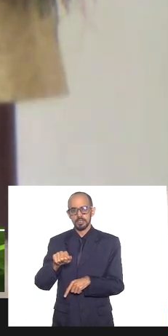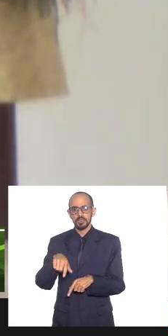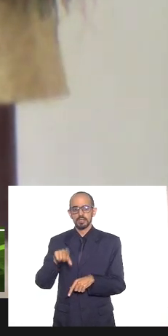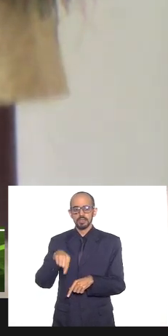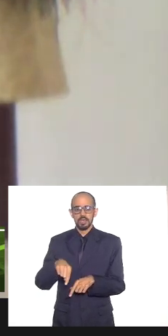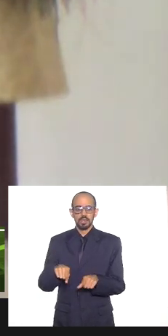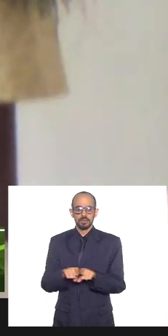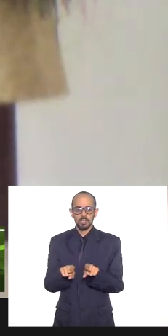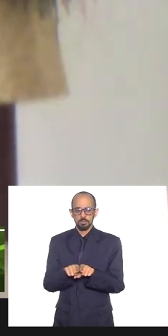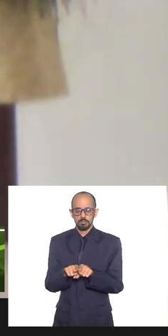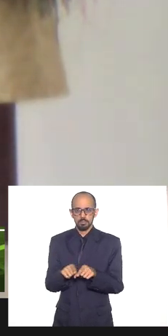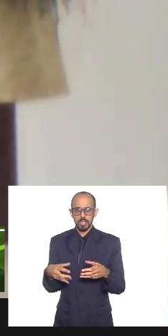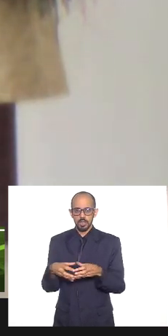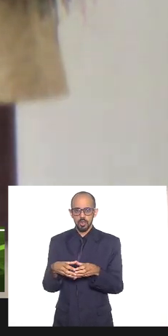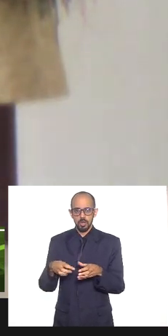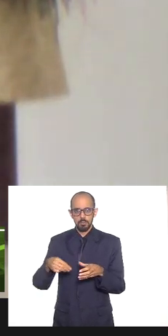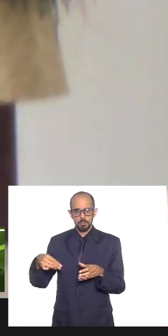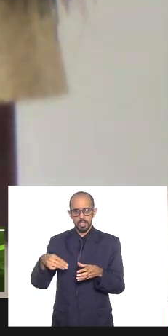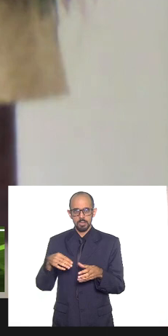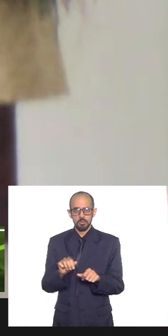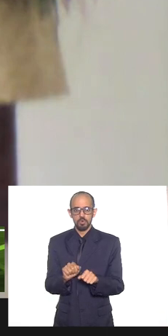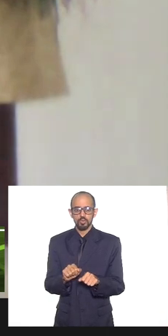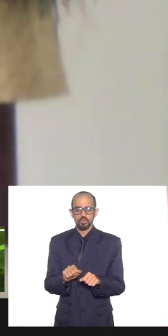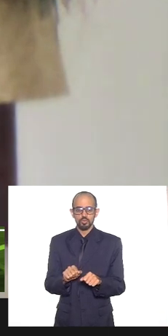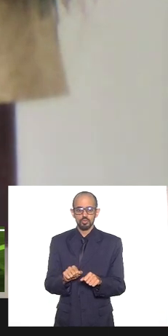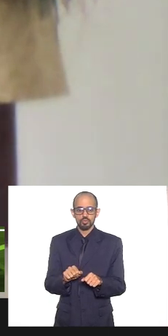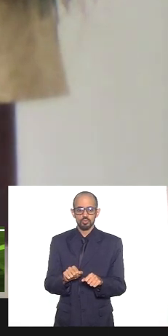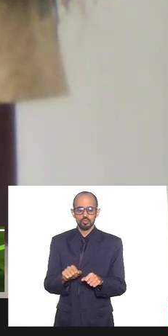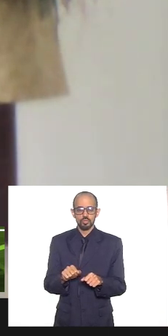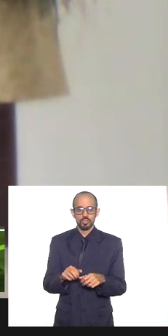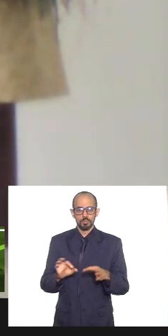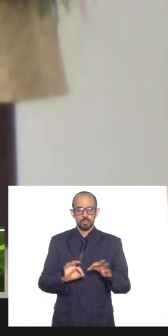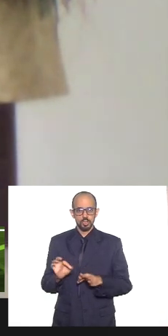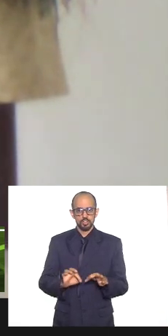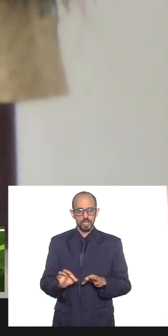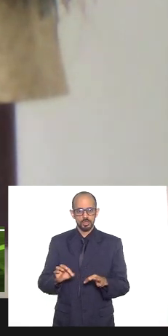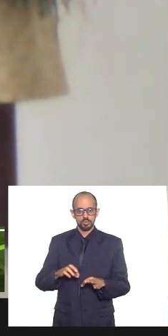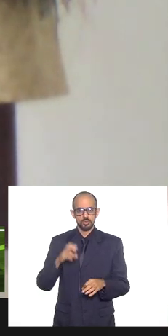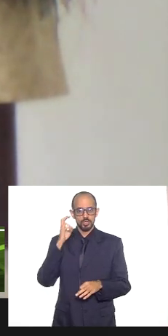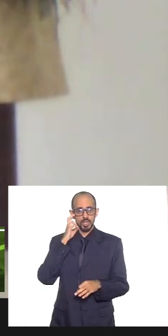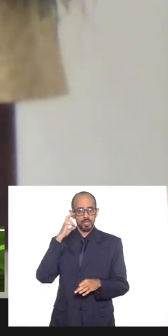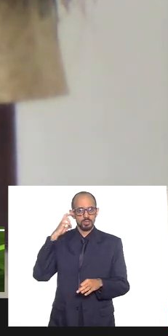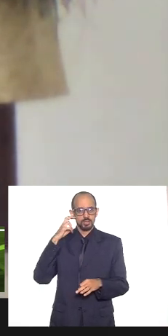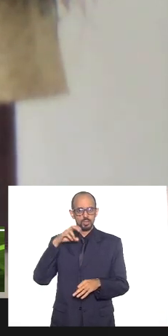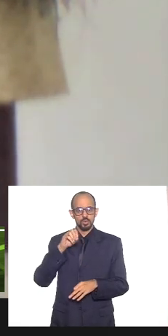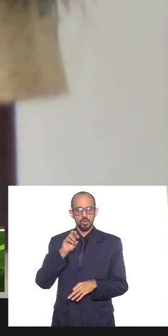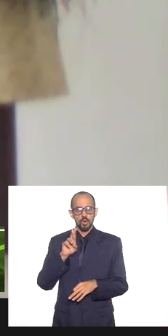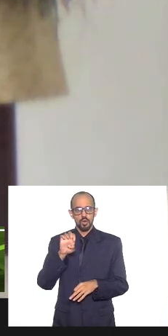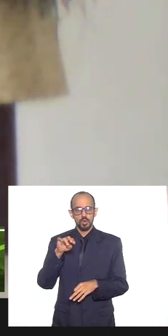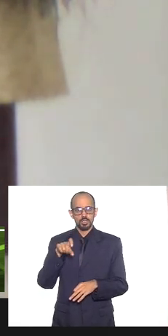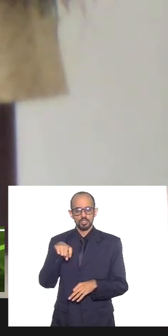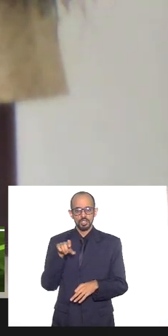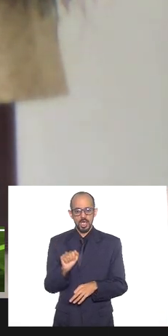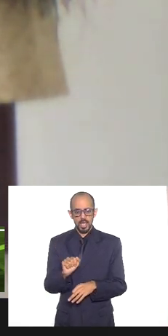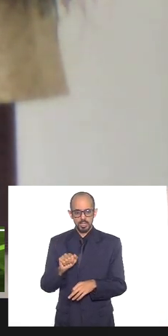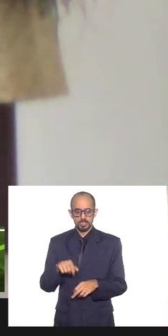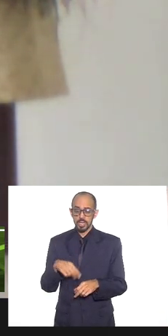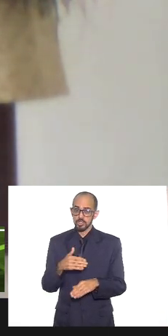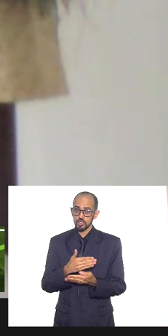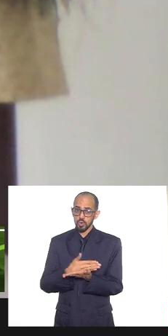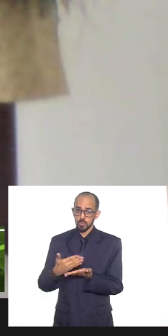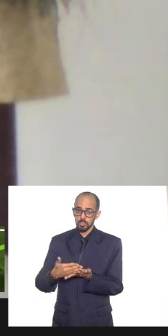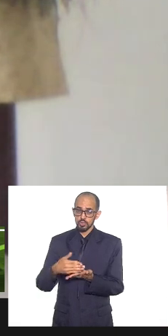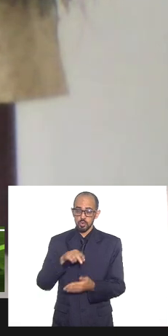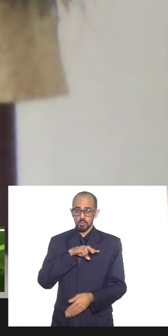componente do projeto Tradição de Jorixá, a gente elaborou esse dossiê e demos a primeira entrada no